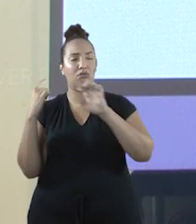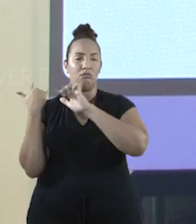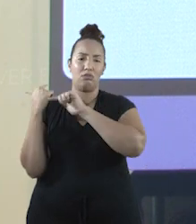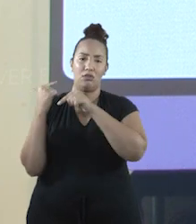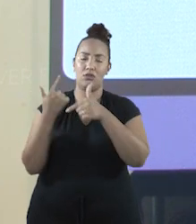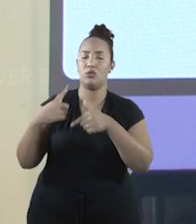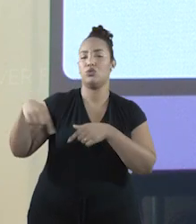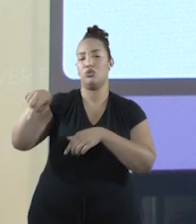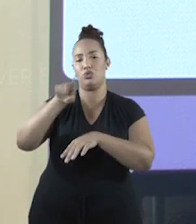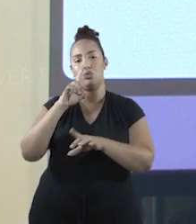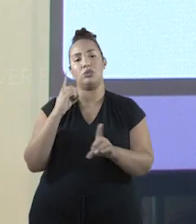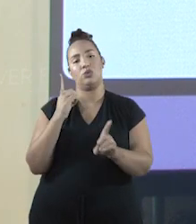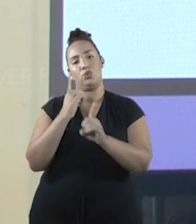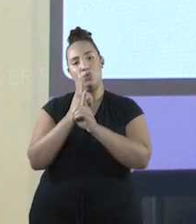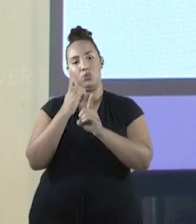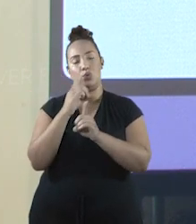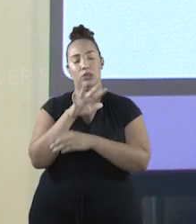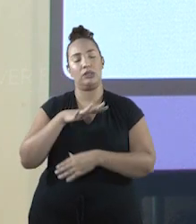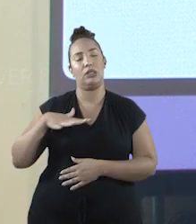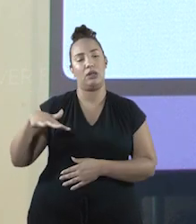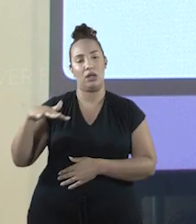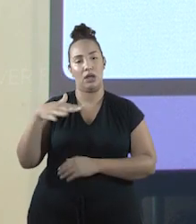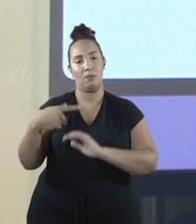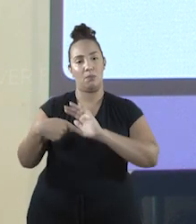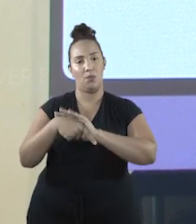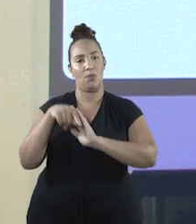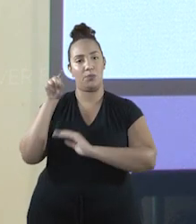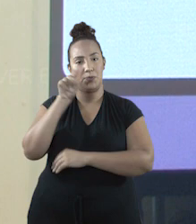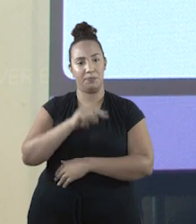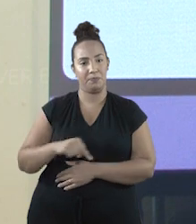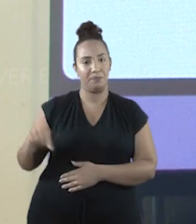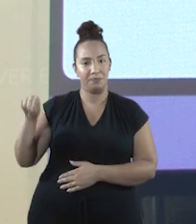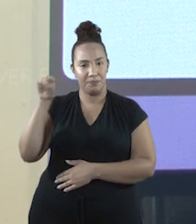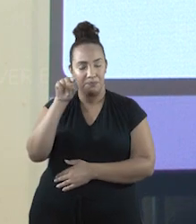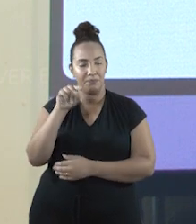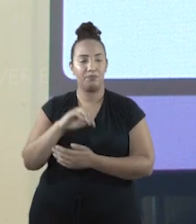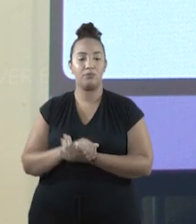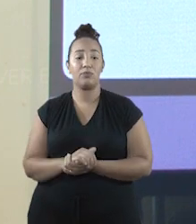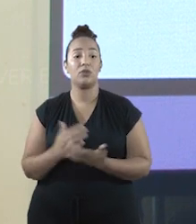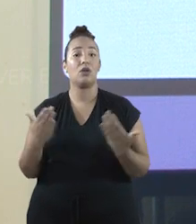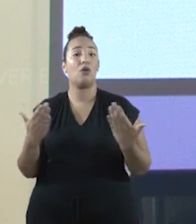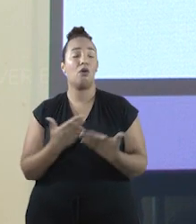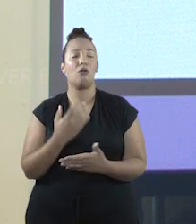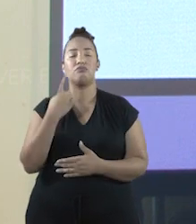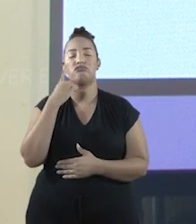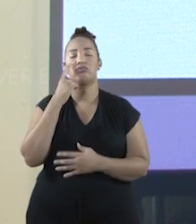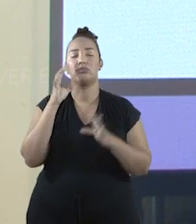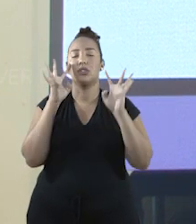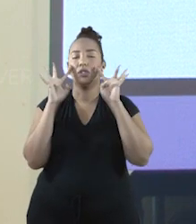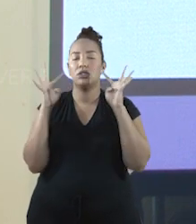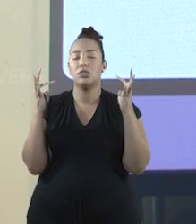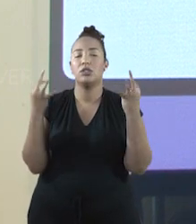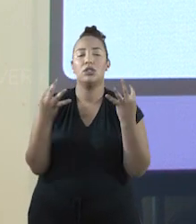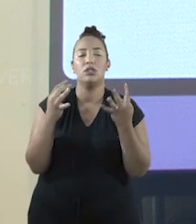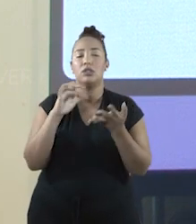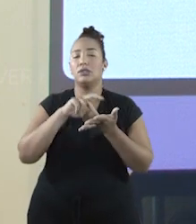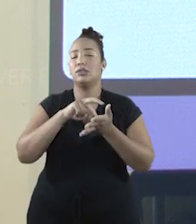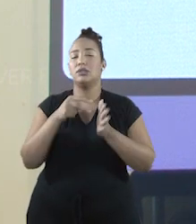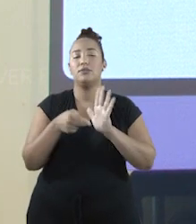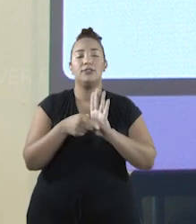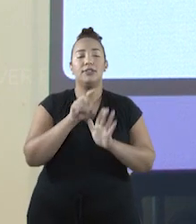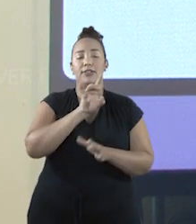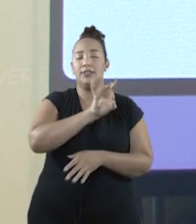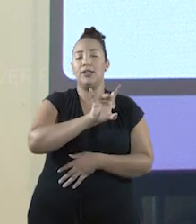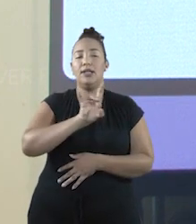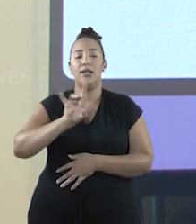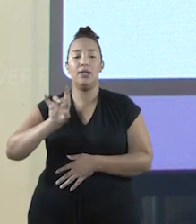encontramos a equação para a área do círculo. Vamos ver com bastante atenção o que significa cada um